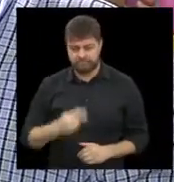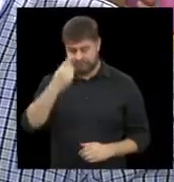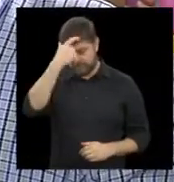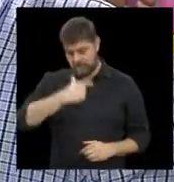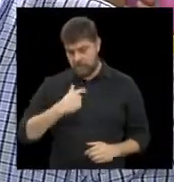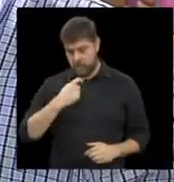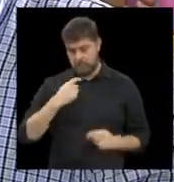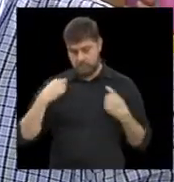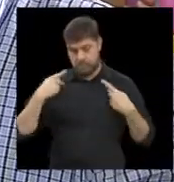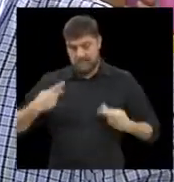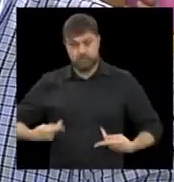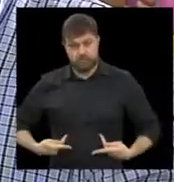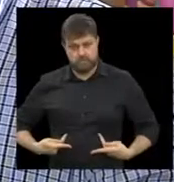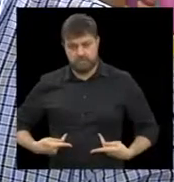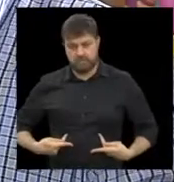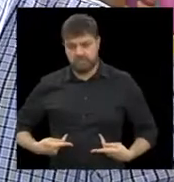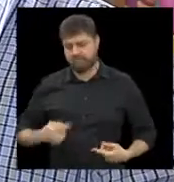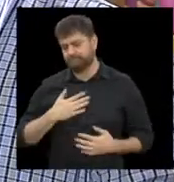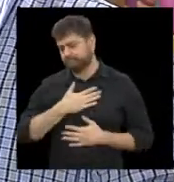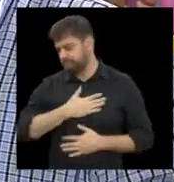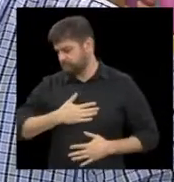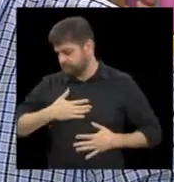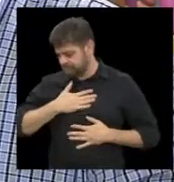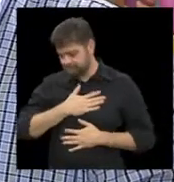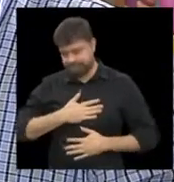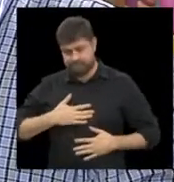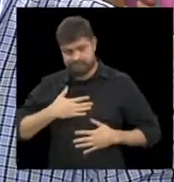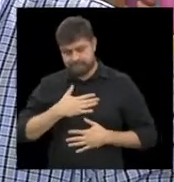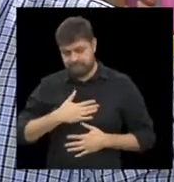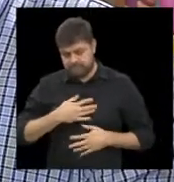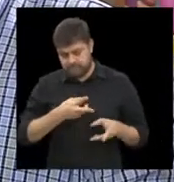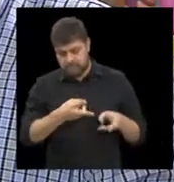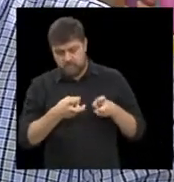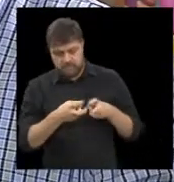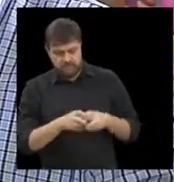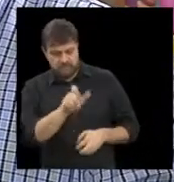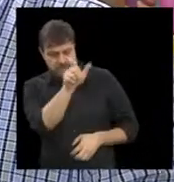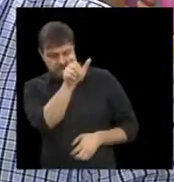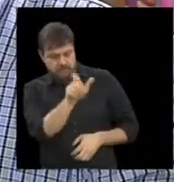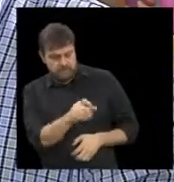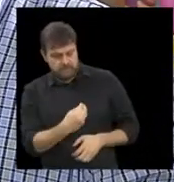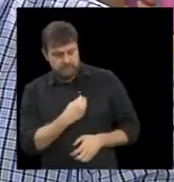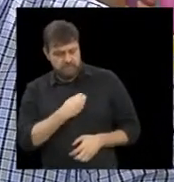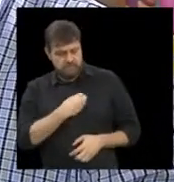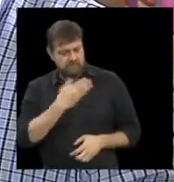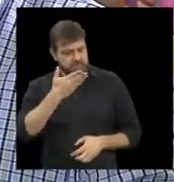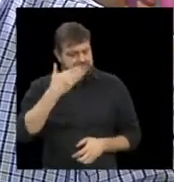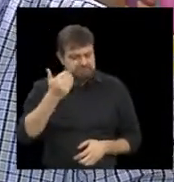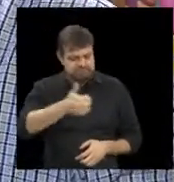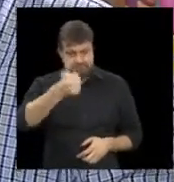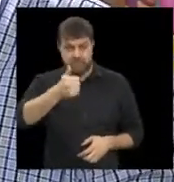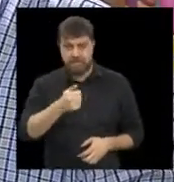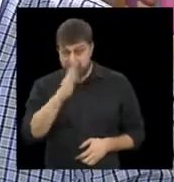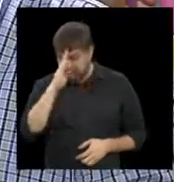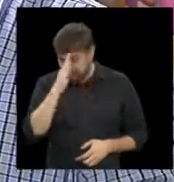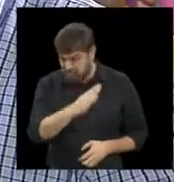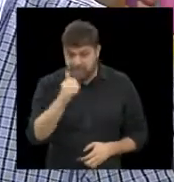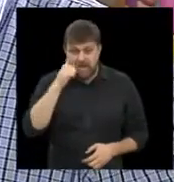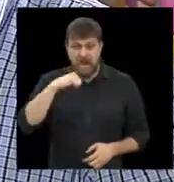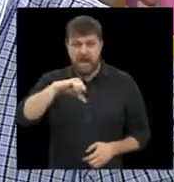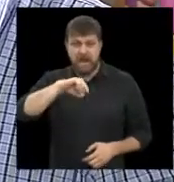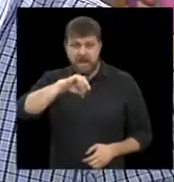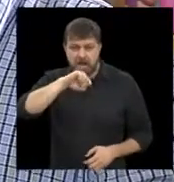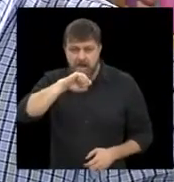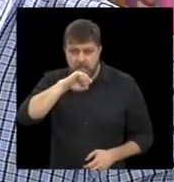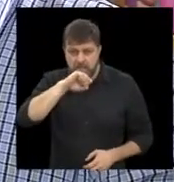pessoalmente, assim, é gratificante você ver a melhora que você vê tanto nas mães, principalmente nas